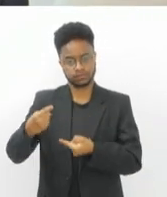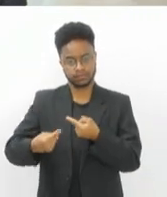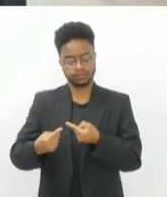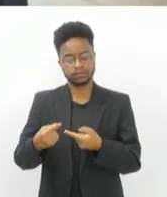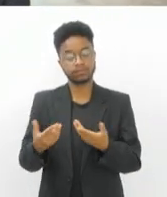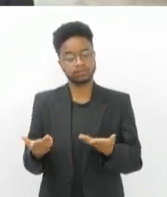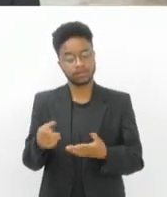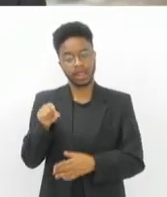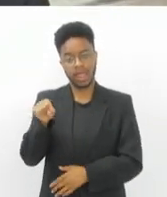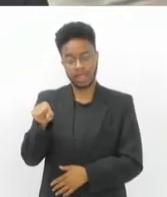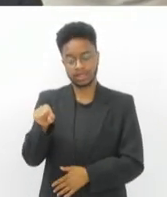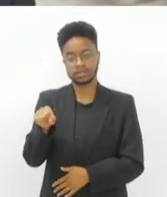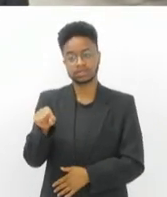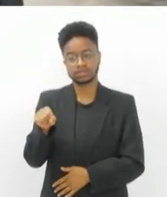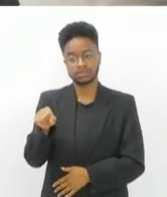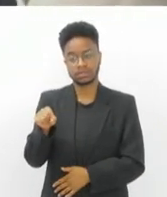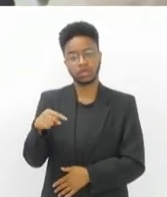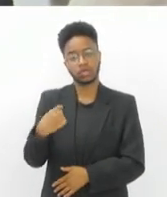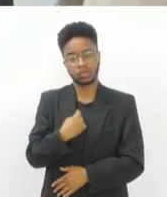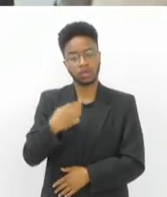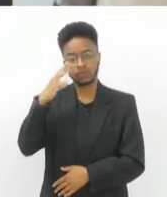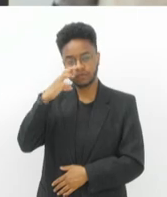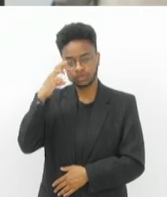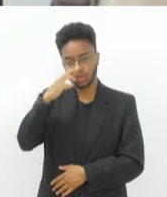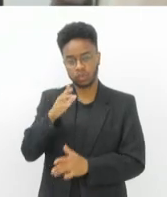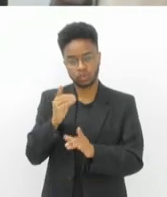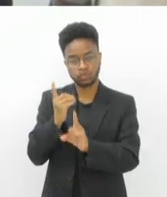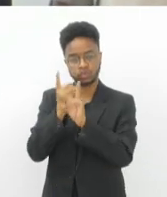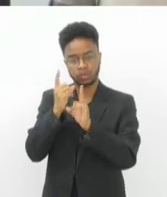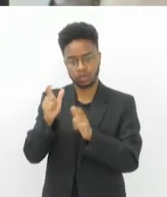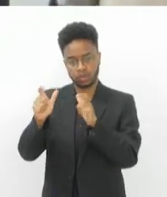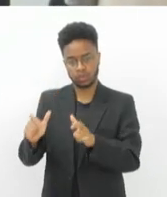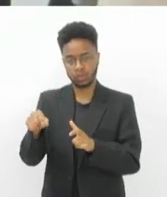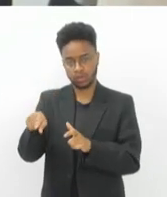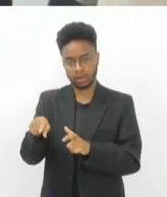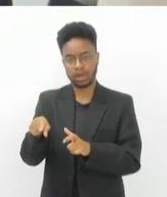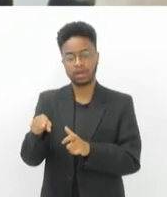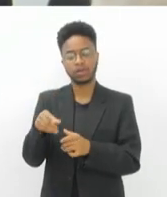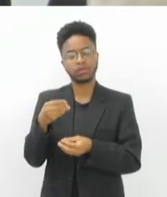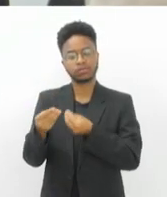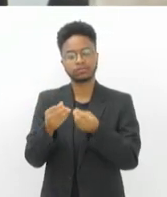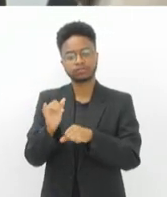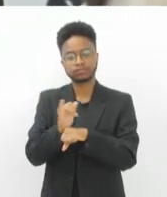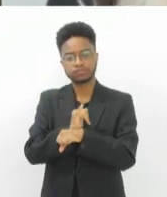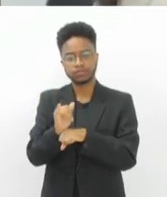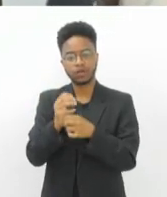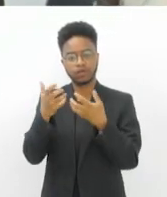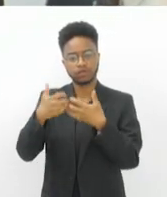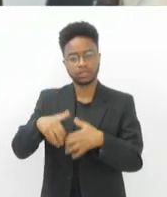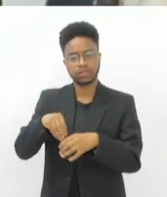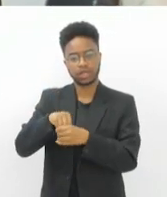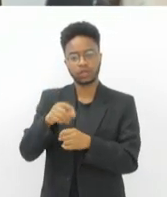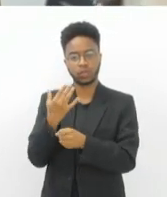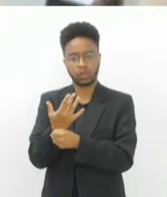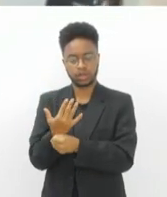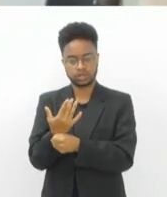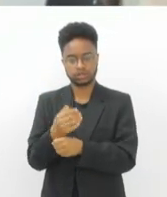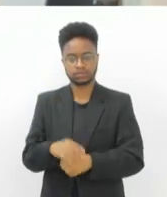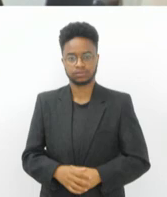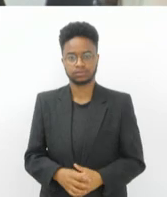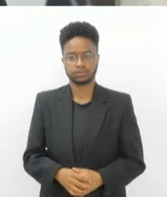em especial, porque nós fiscalizamos em loco e descobrimos todo esse esquema que funciona lá no estacionamento da UERJ.